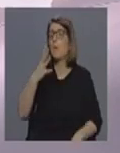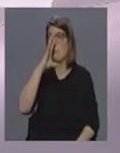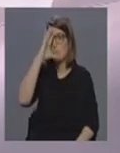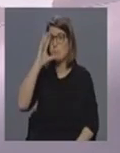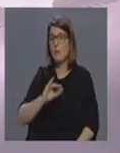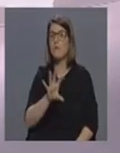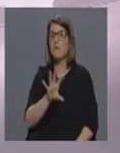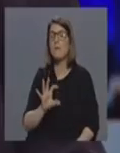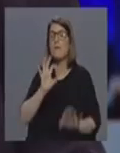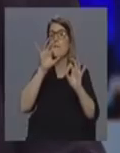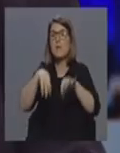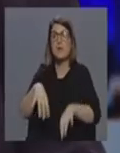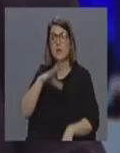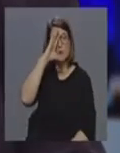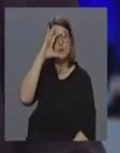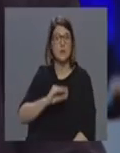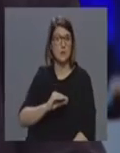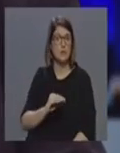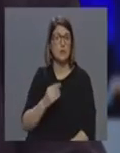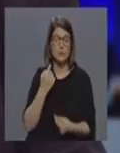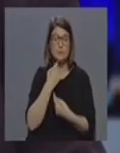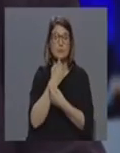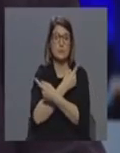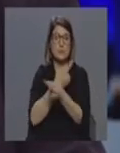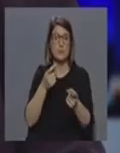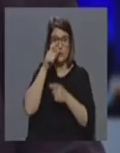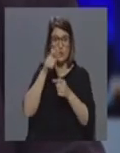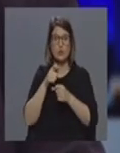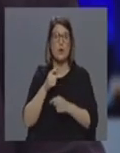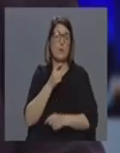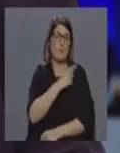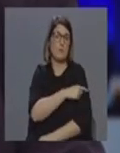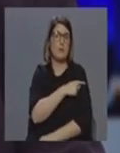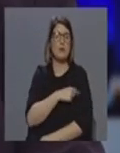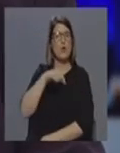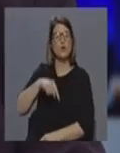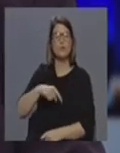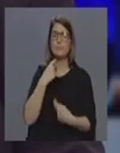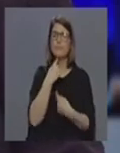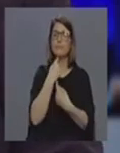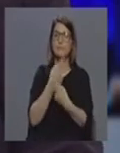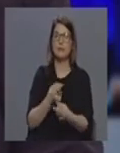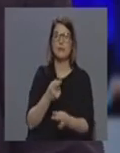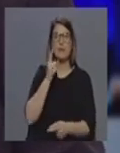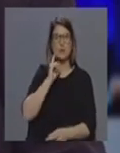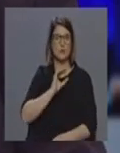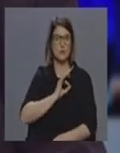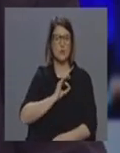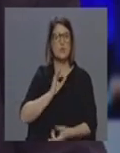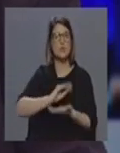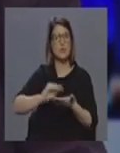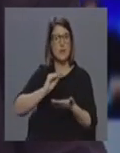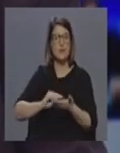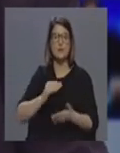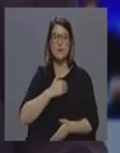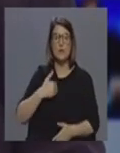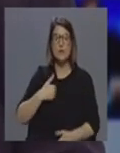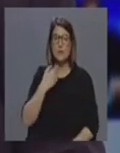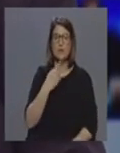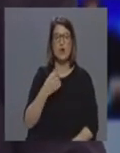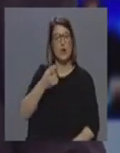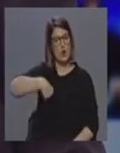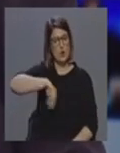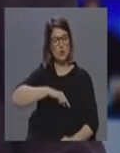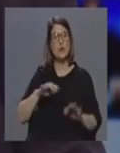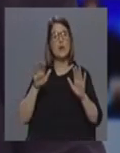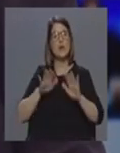vai acabar portanto a mensagem que os enfermeiros quiseram deixar hoje também à senhora secretária da saúde é nós estamos com calma os